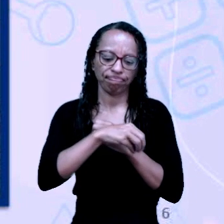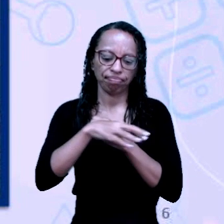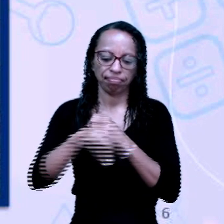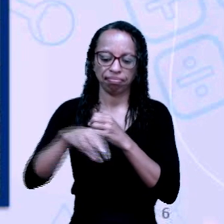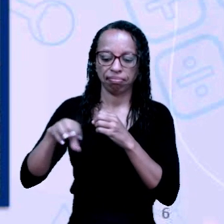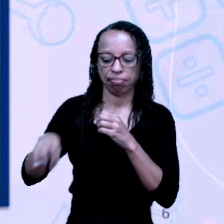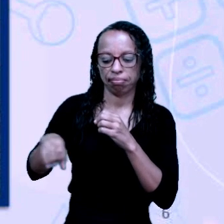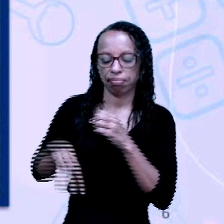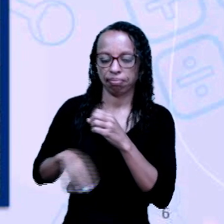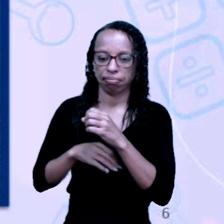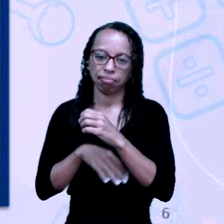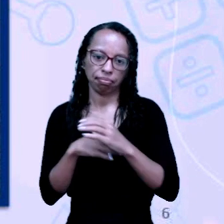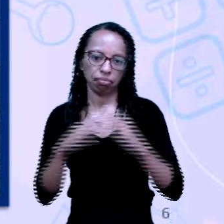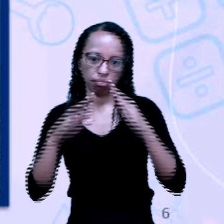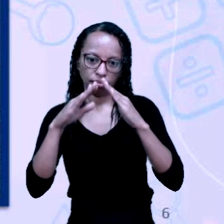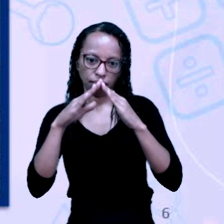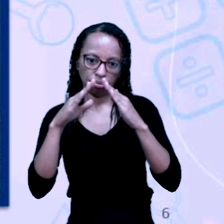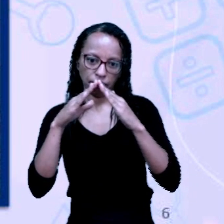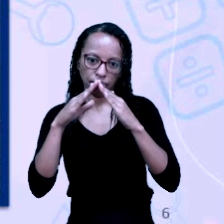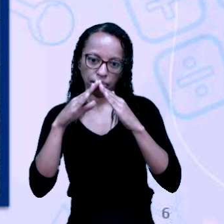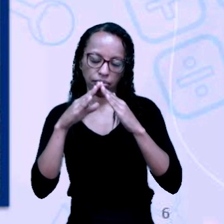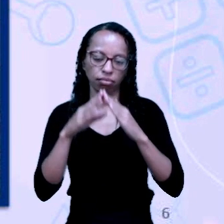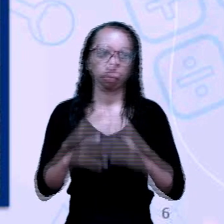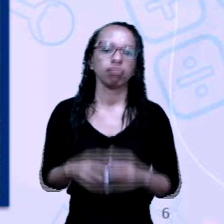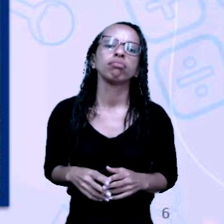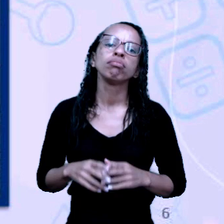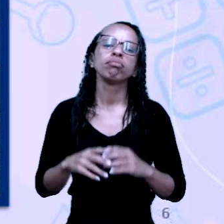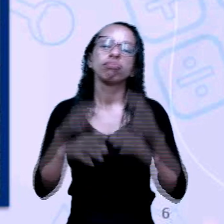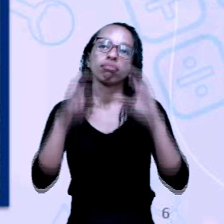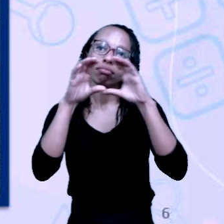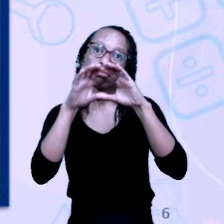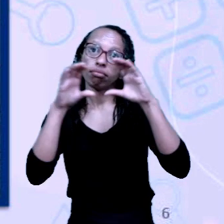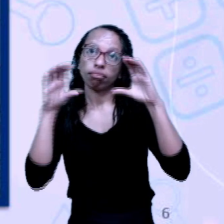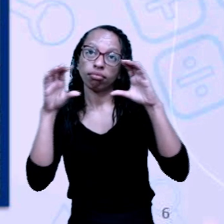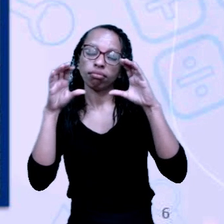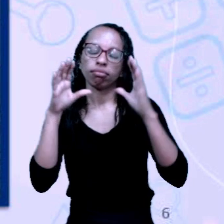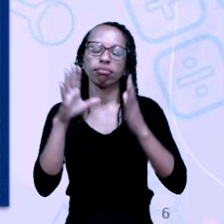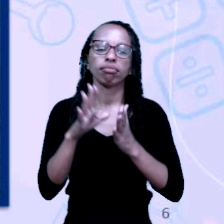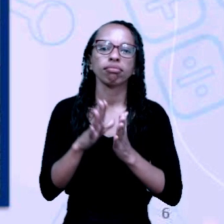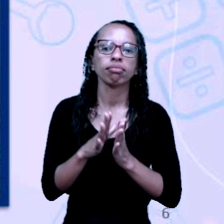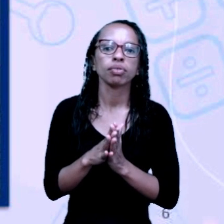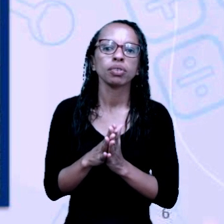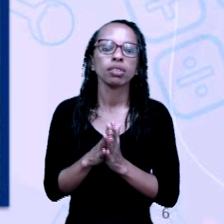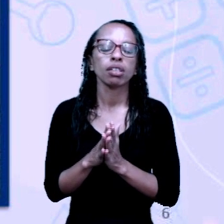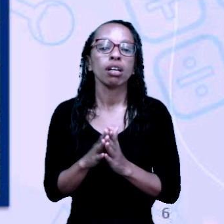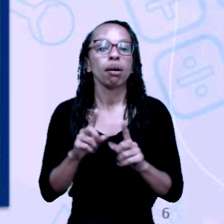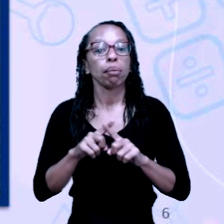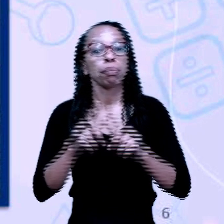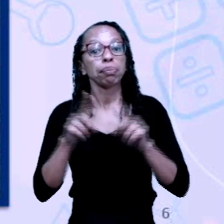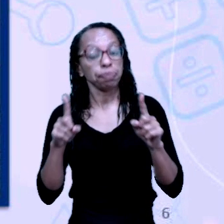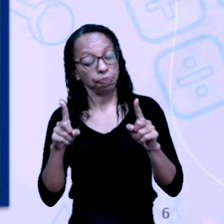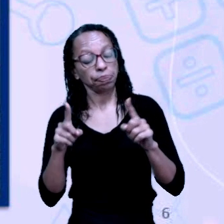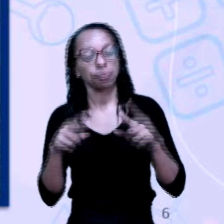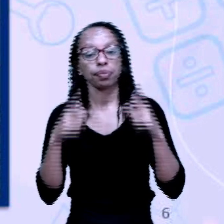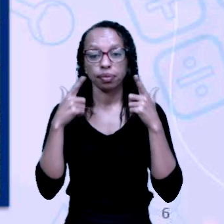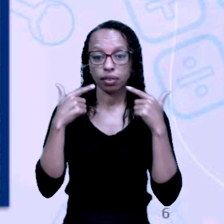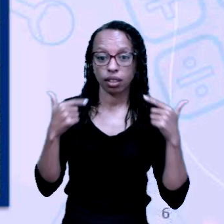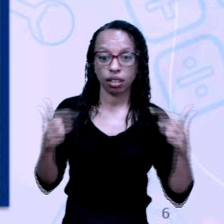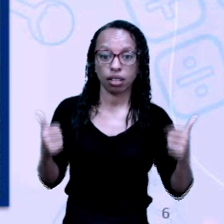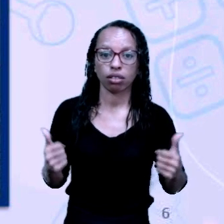nós temos os personagens, nós temos inclusive o céu. Já a linguagem no está presente nos balões